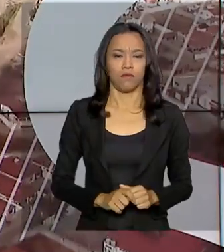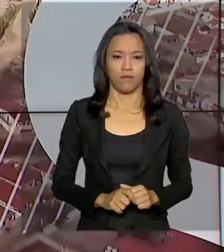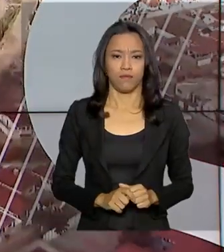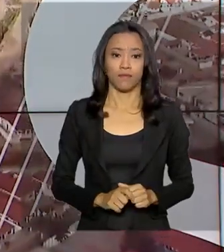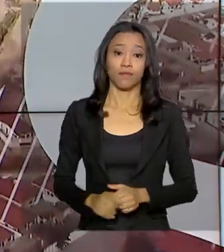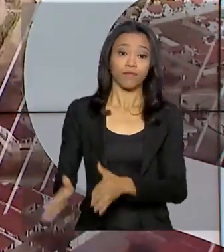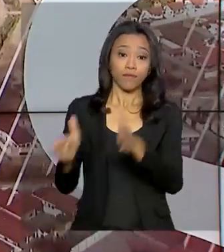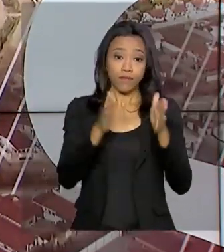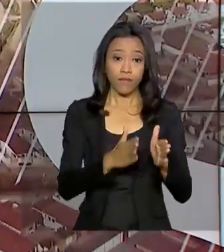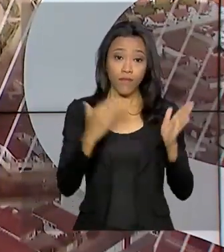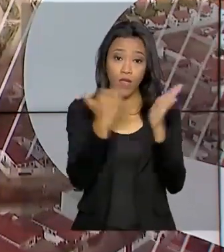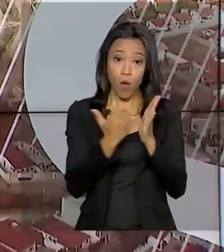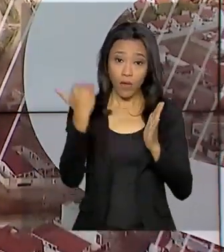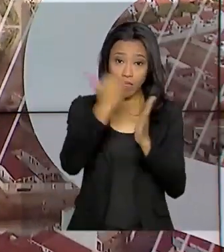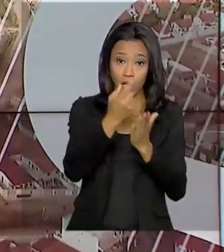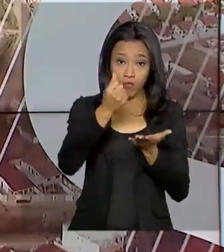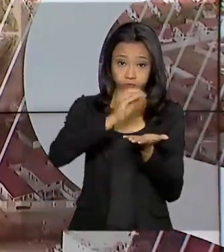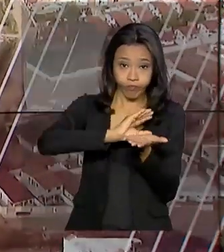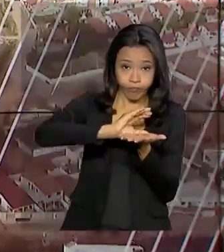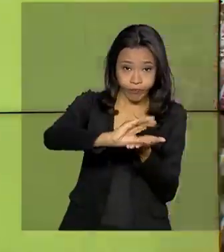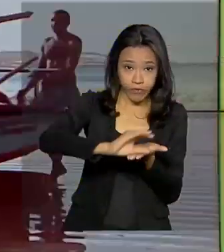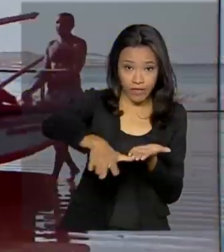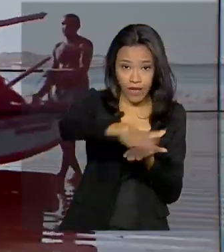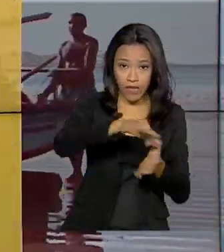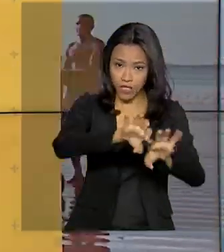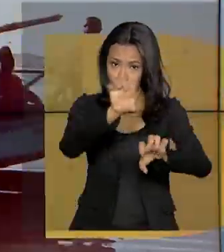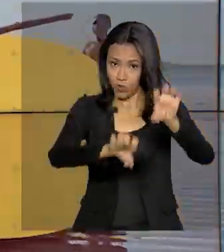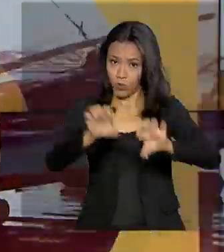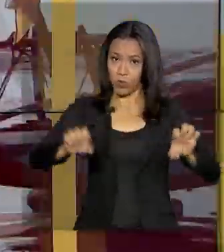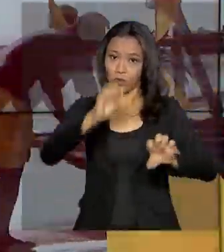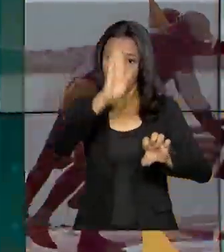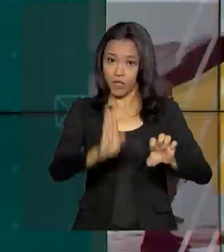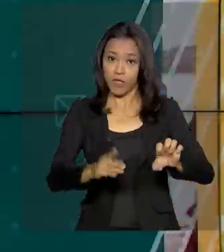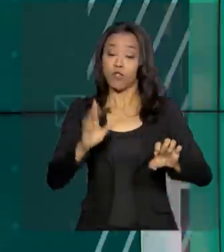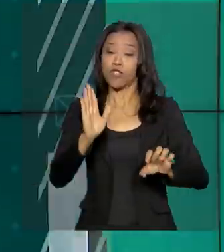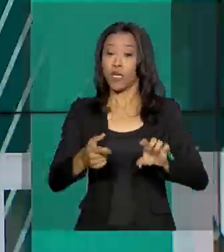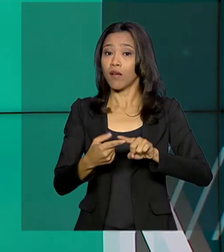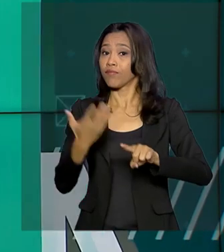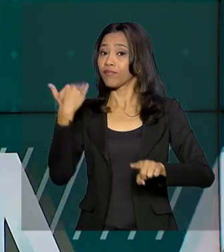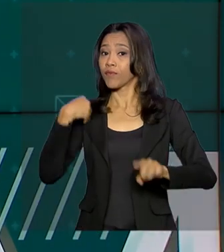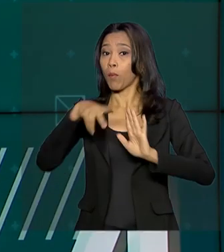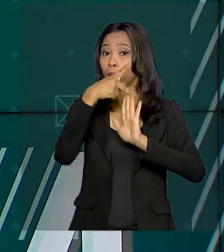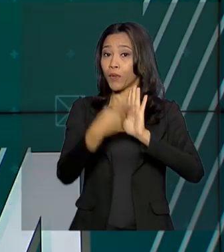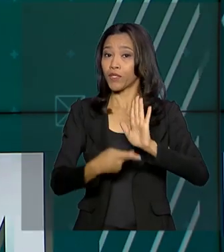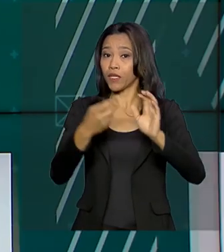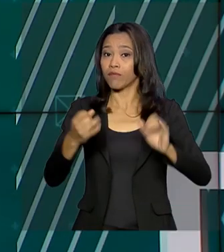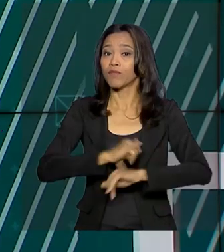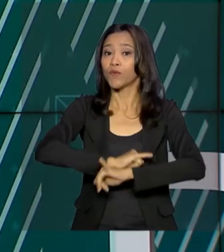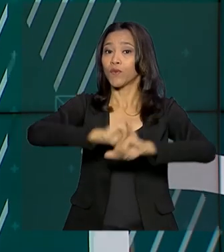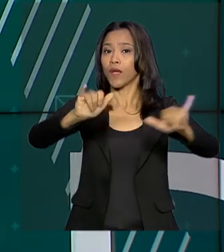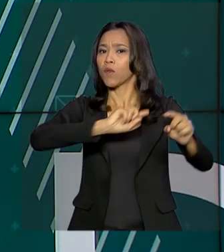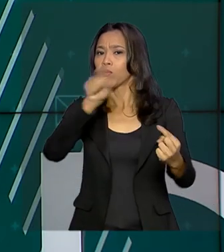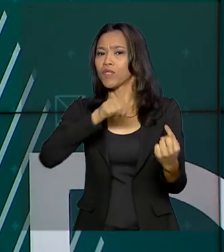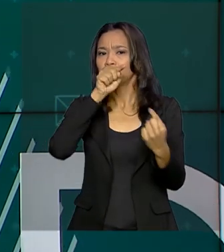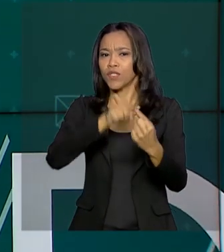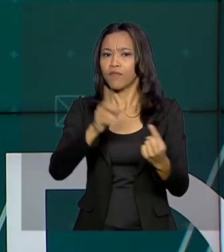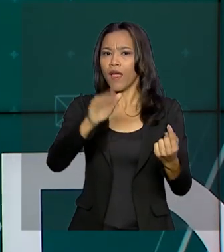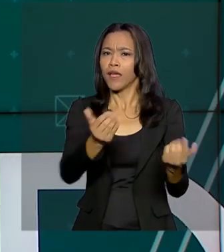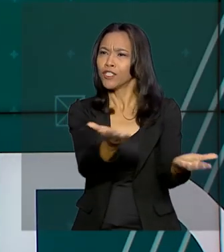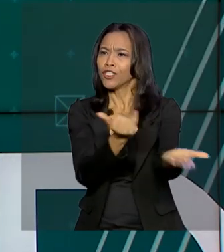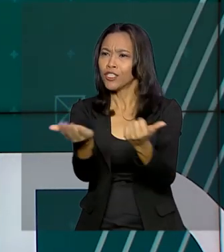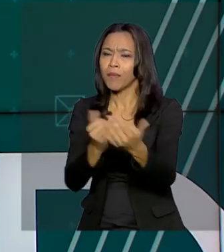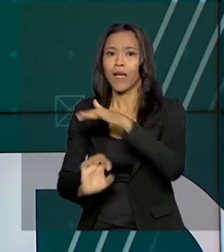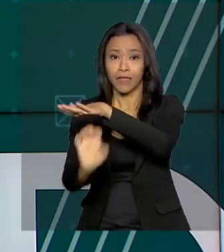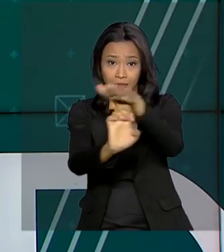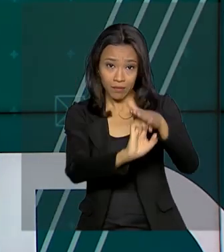Para aumentar os investimentos em infraestrutura no país, foi lançado o ProInfra. O objetivo é atrair investimento privado